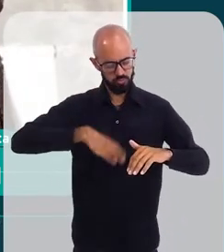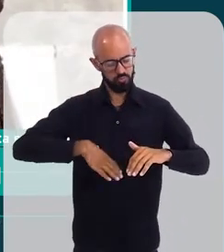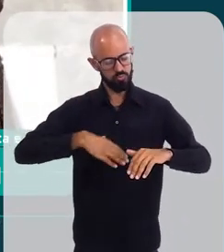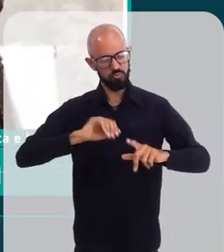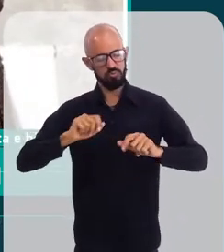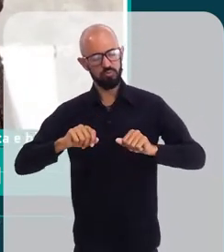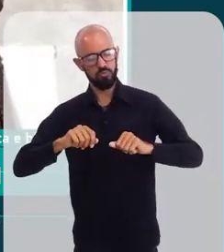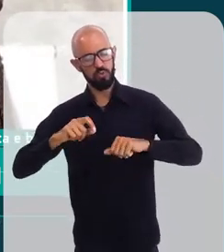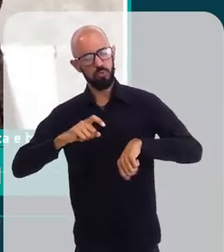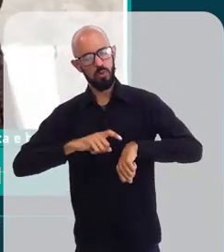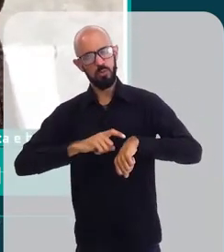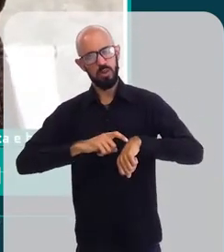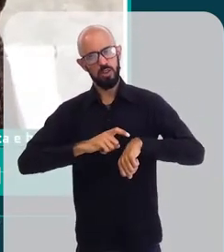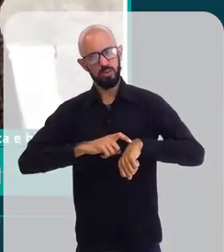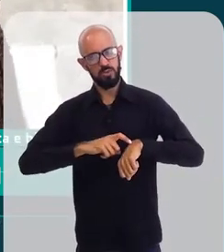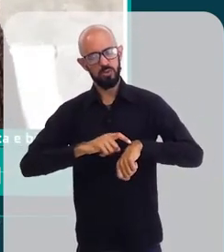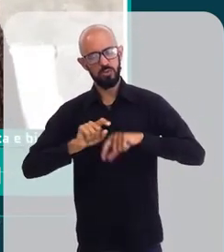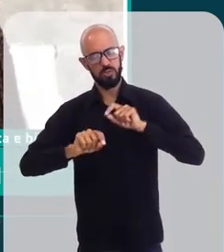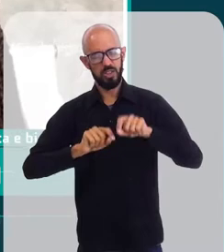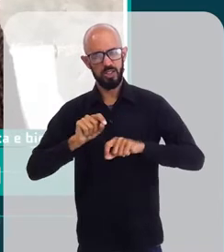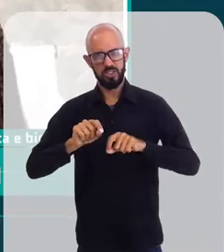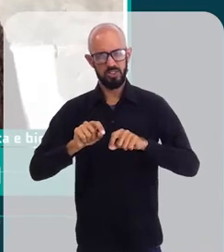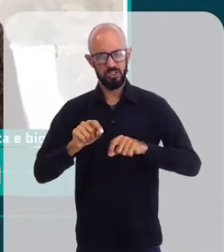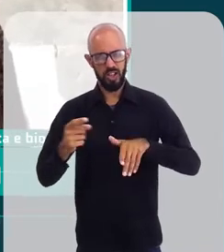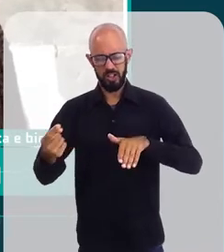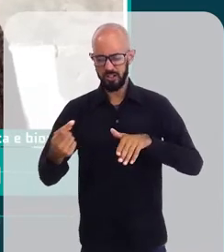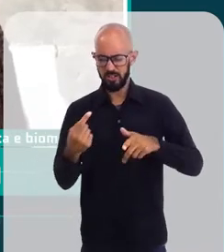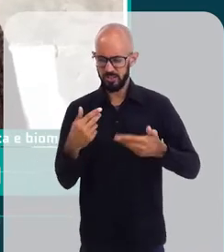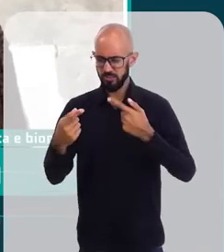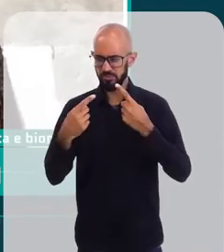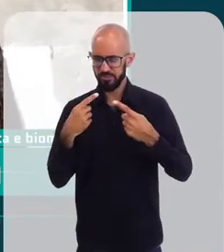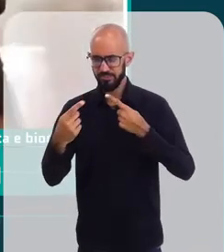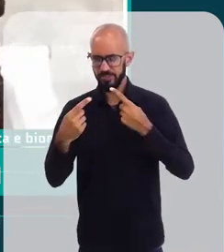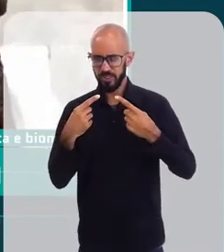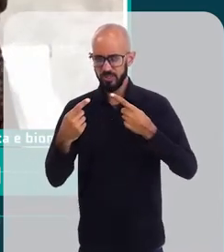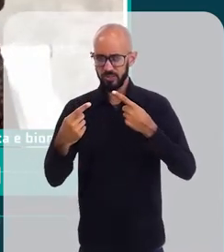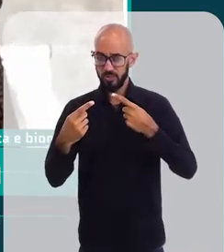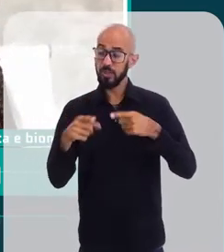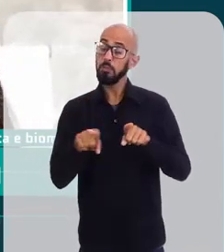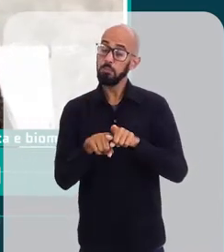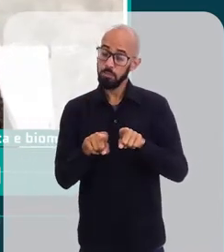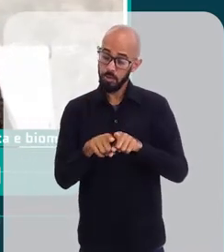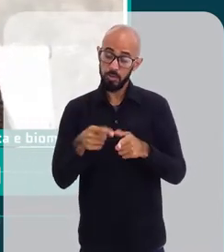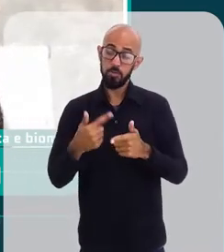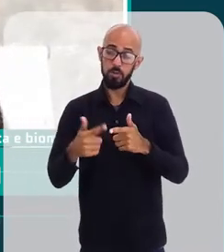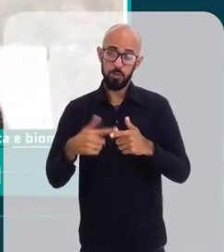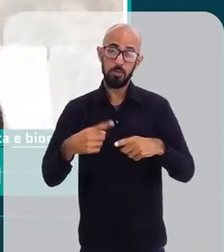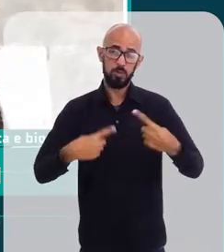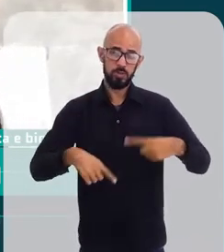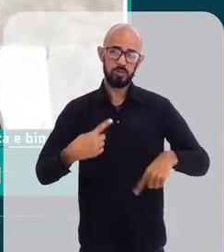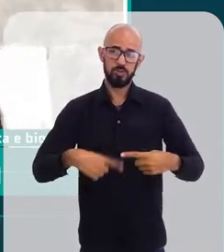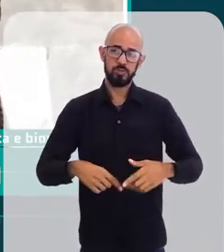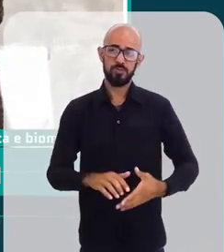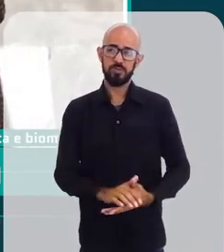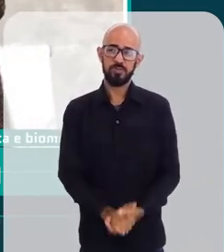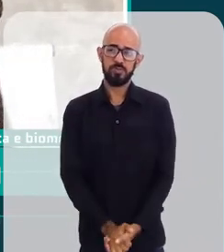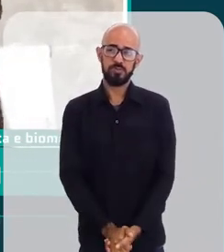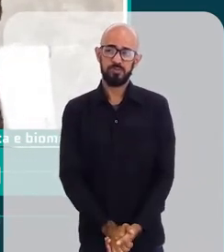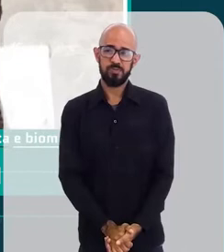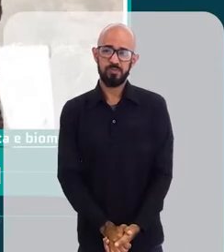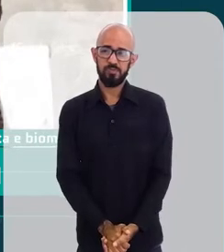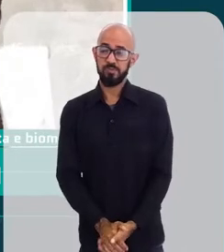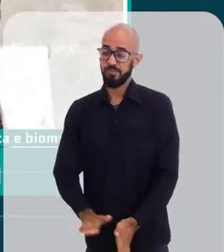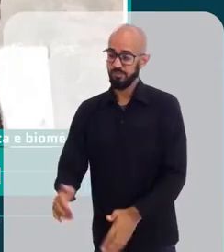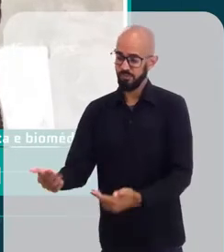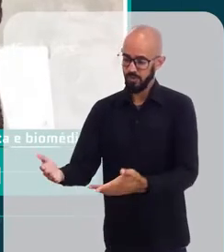de estar na questão social e também questão política, né? Então faz toda a